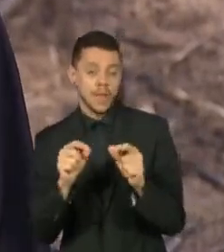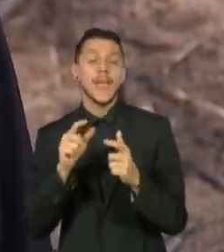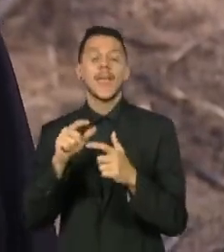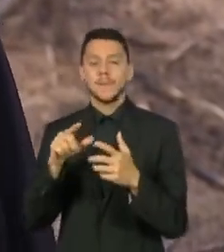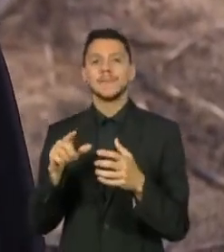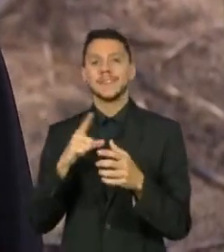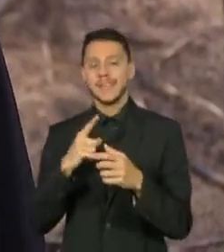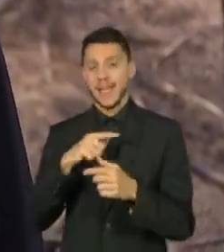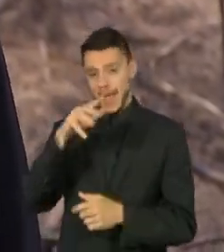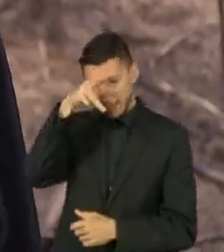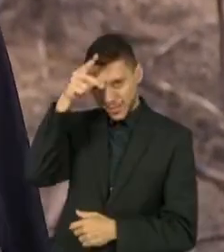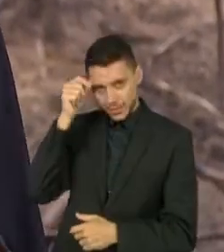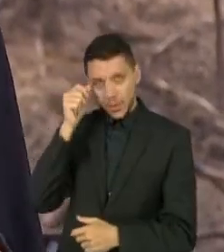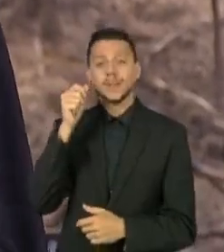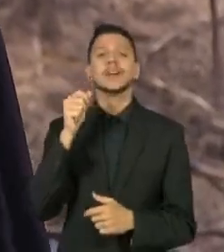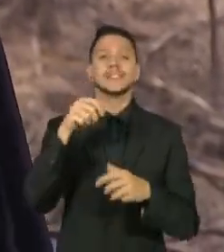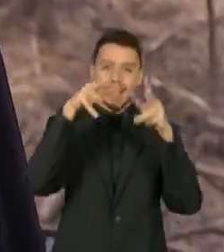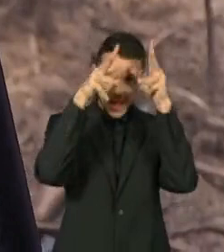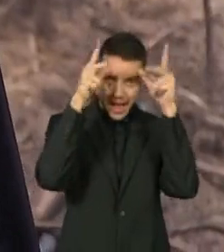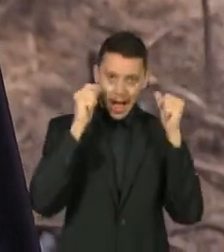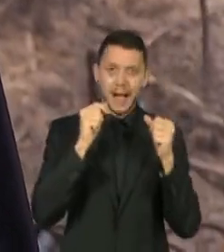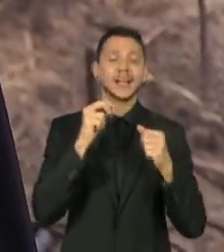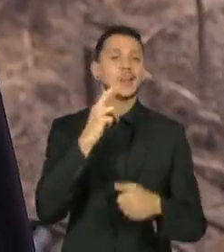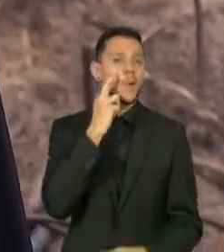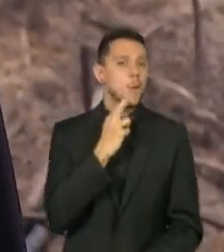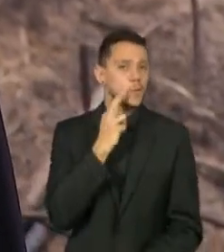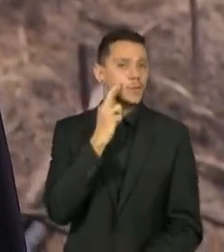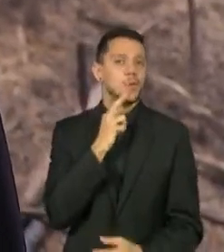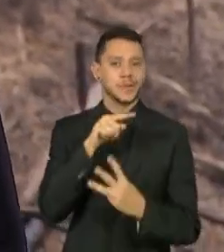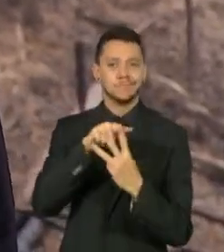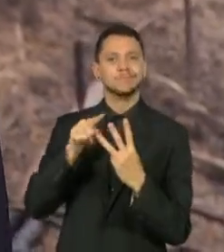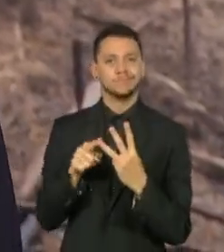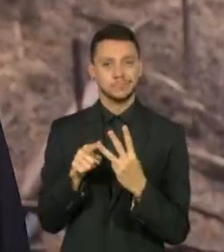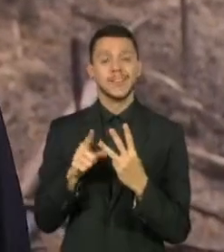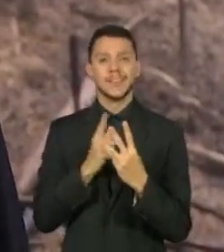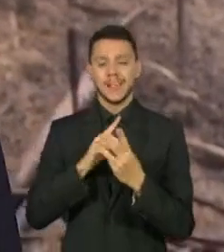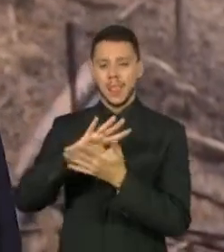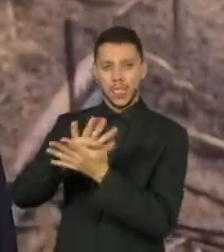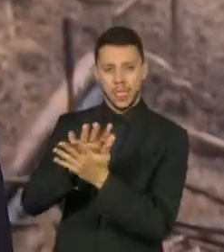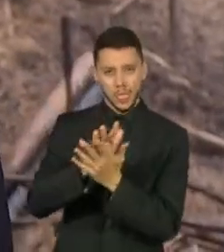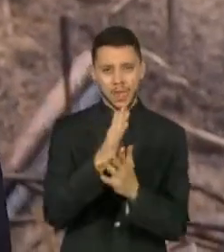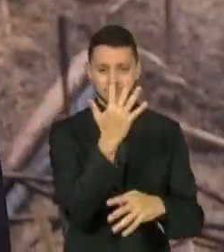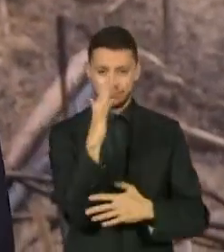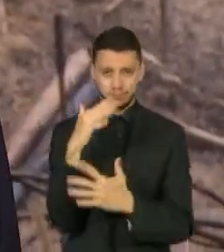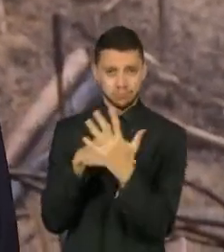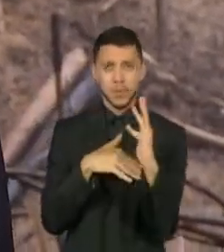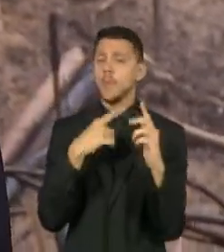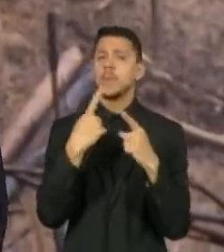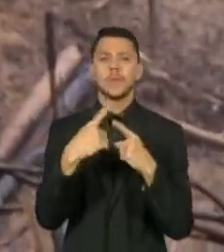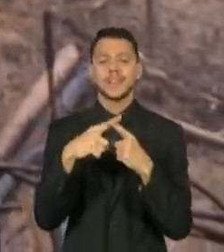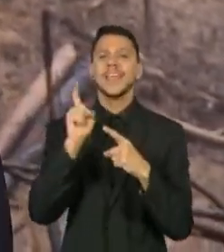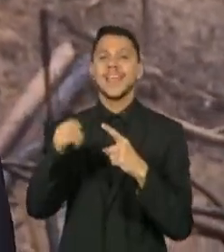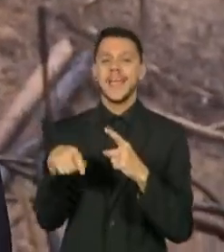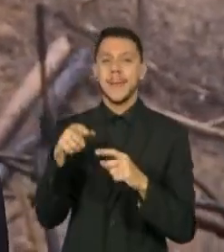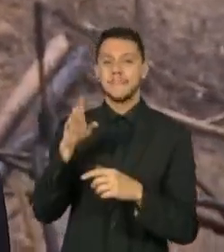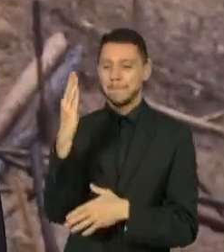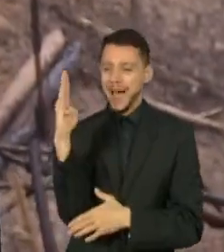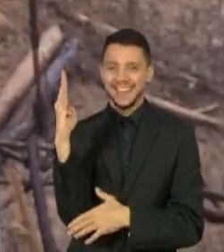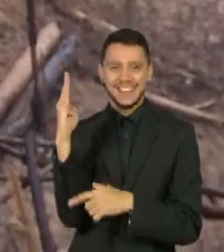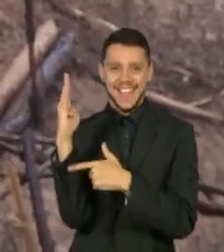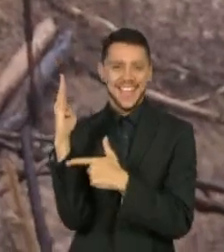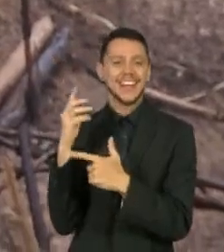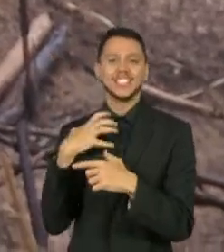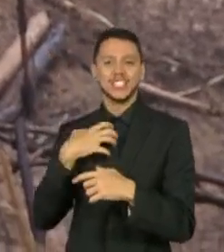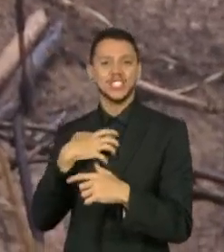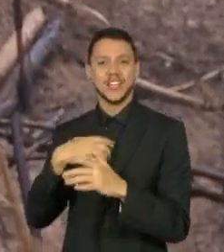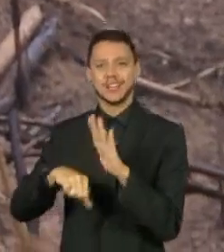Acre e Rondônia. A destruição da floresta é motivada pela extração de madeira ilegal, muitas vezes em